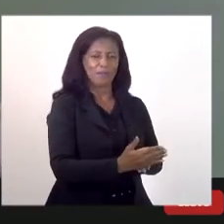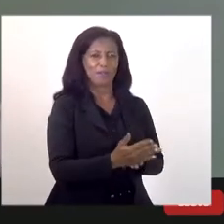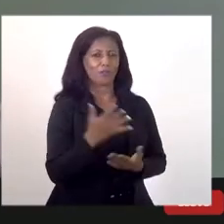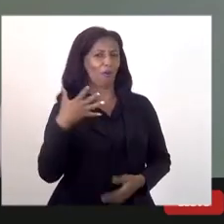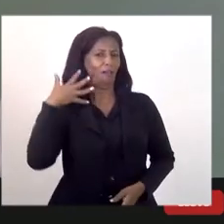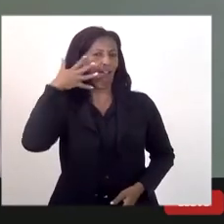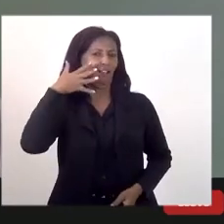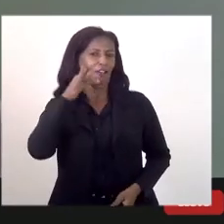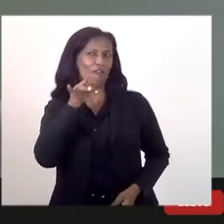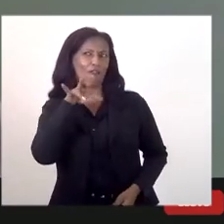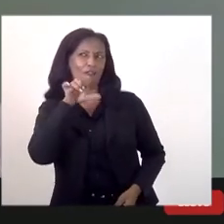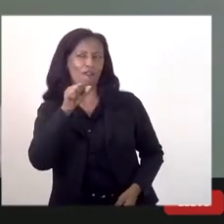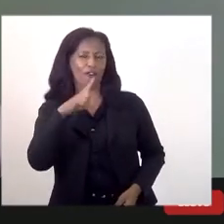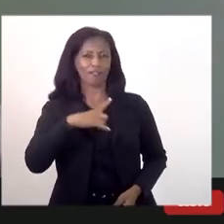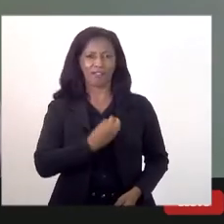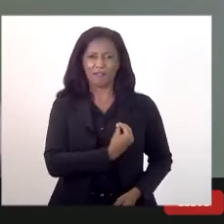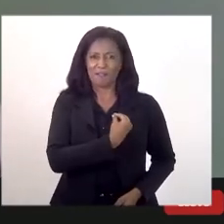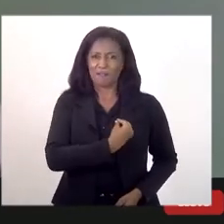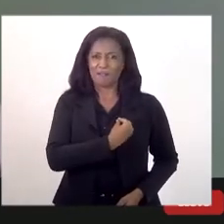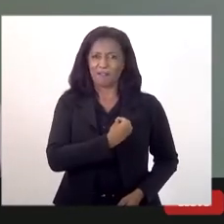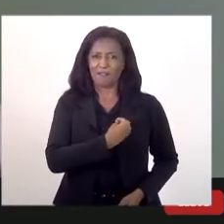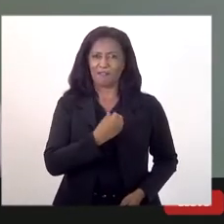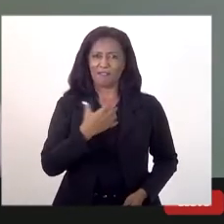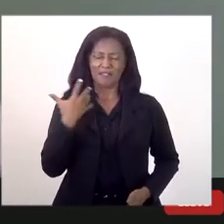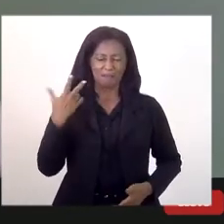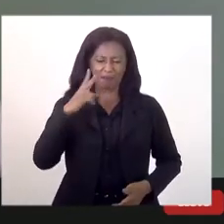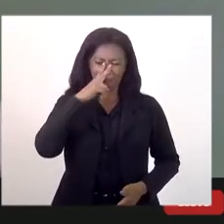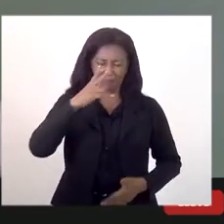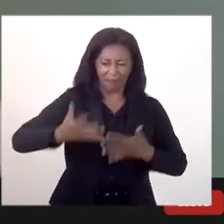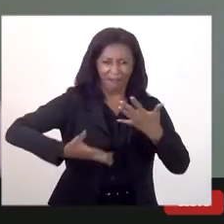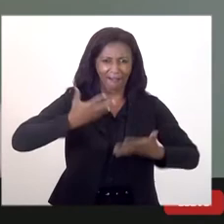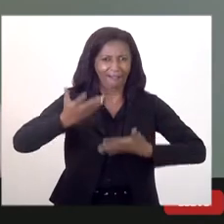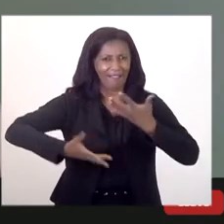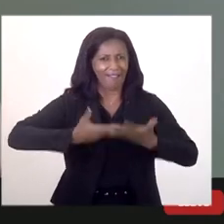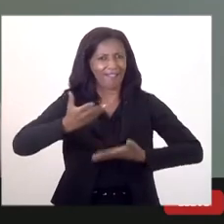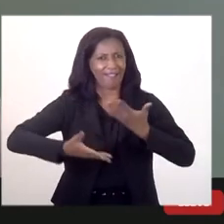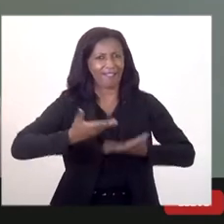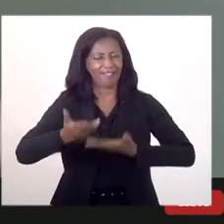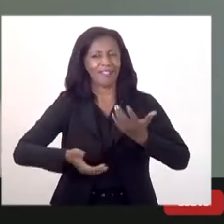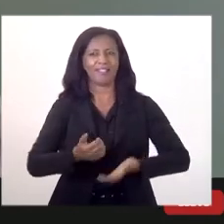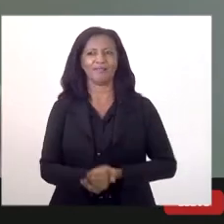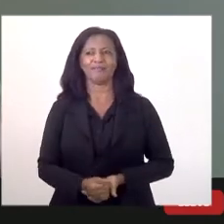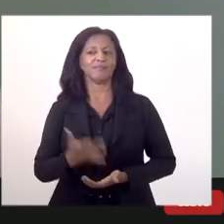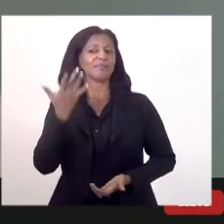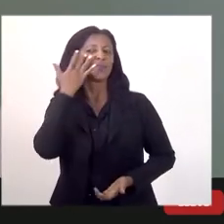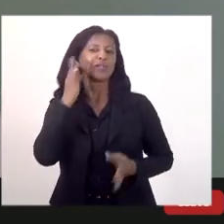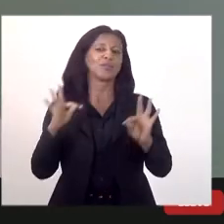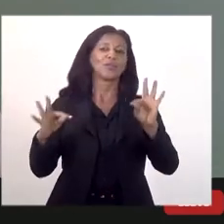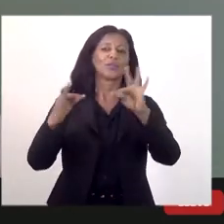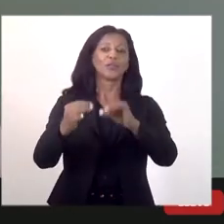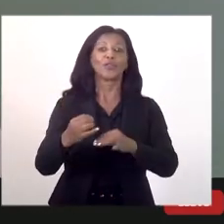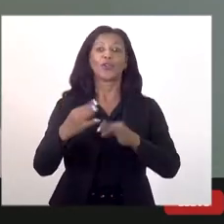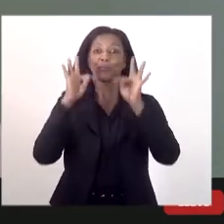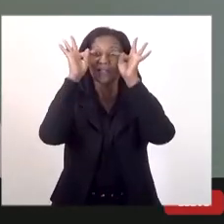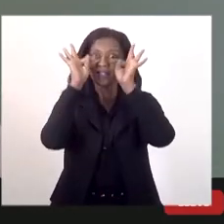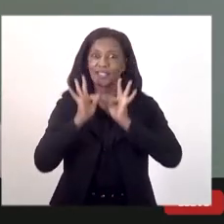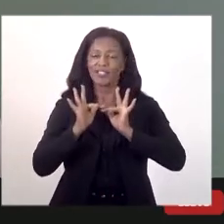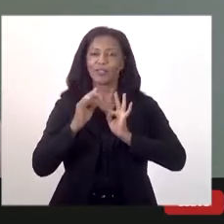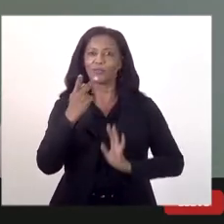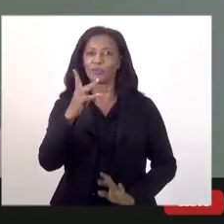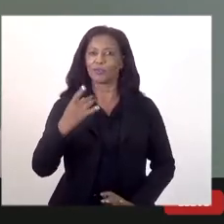teve uma vida muito mais intensa, uma atuação muito mais intensa. Acho que todos nós aqui somos testemunhas disso.